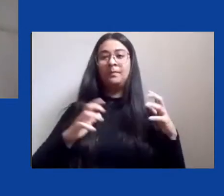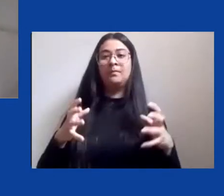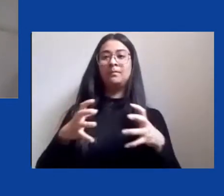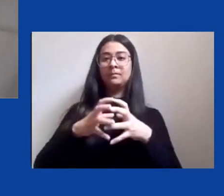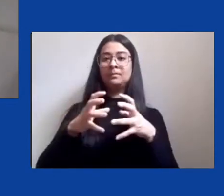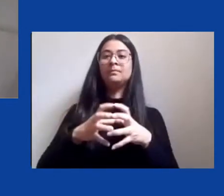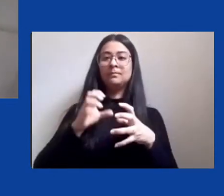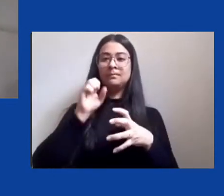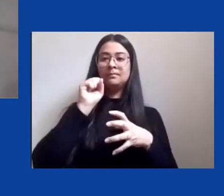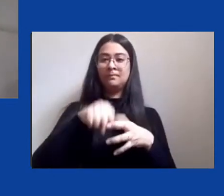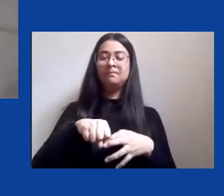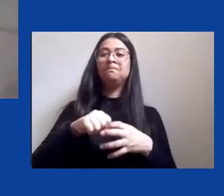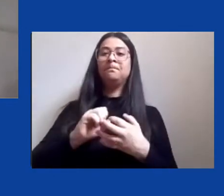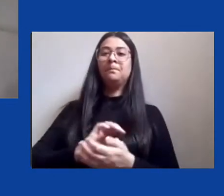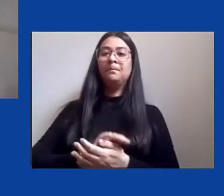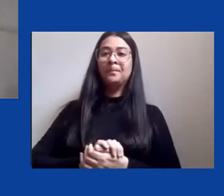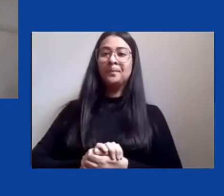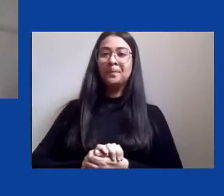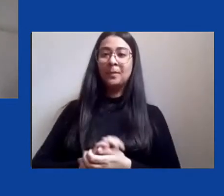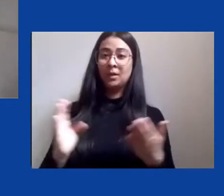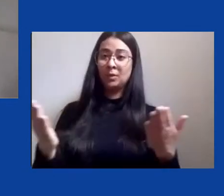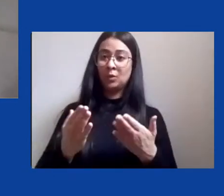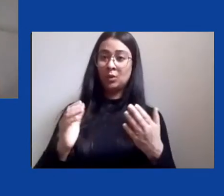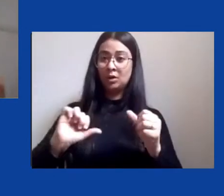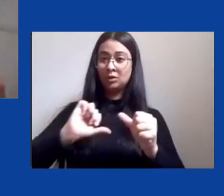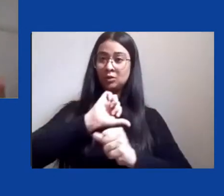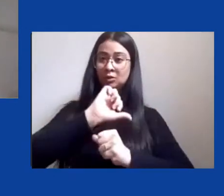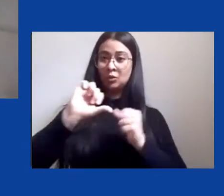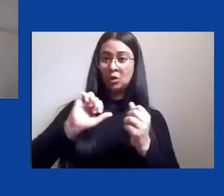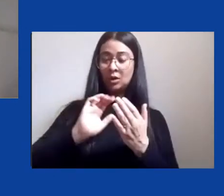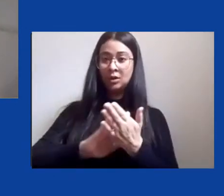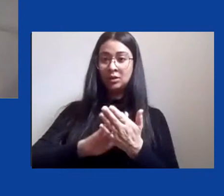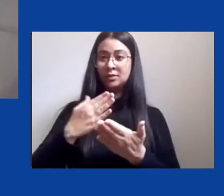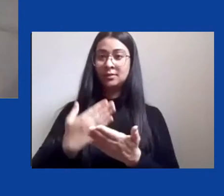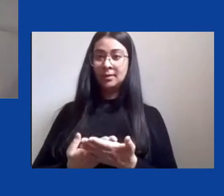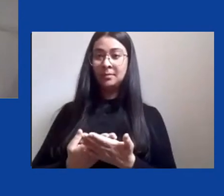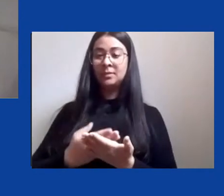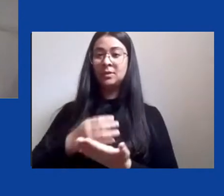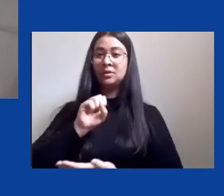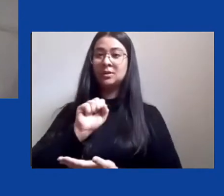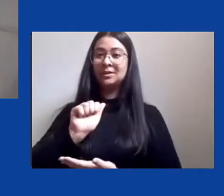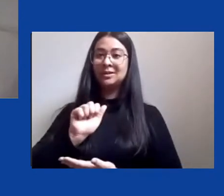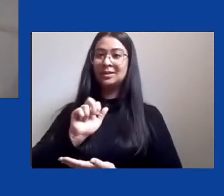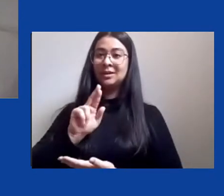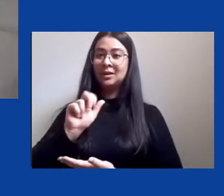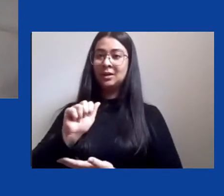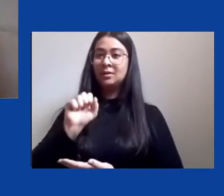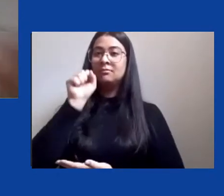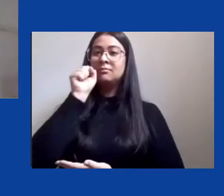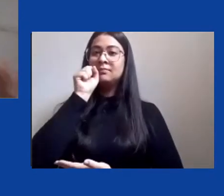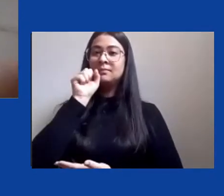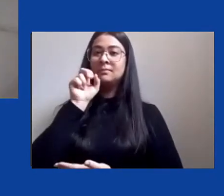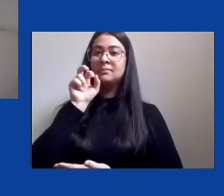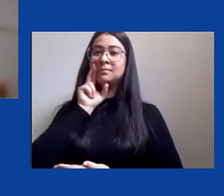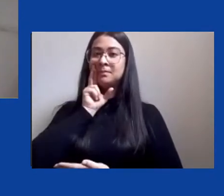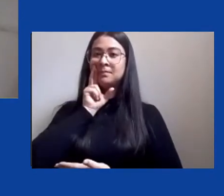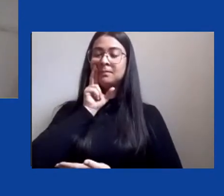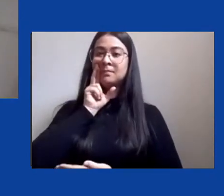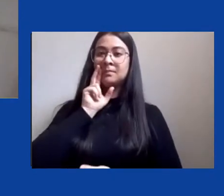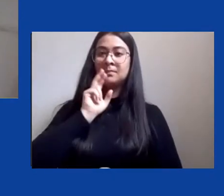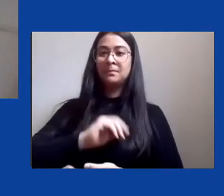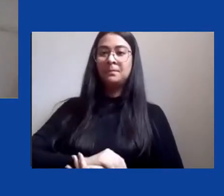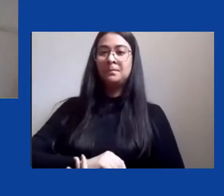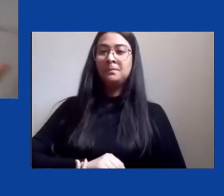isso é tão importante trazer desde esse momento inicial da fala e que trouxeram aí as